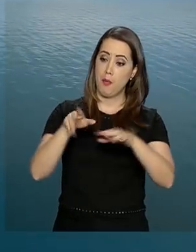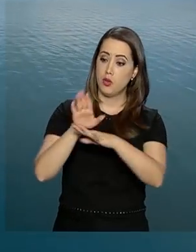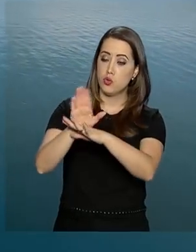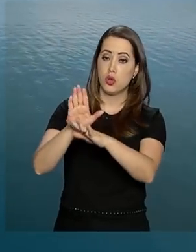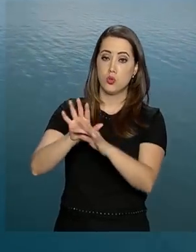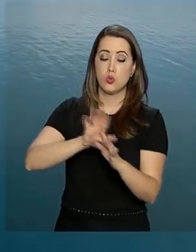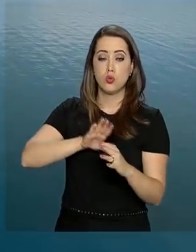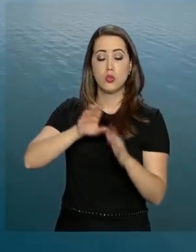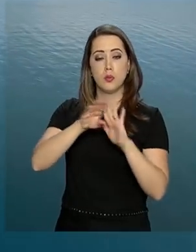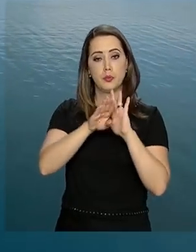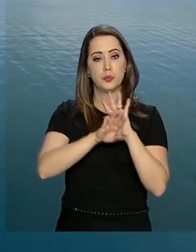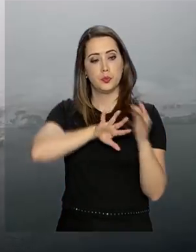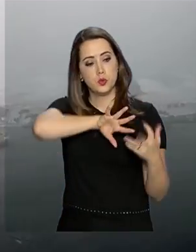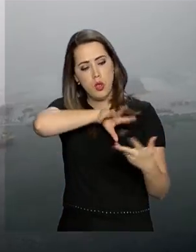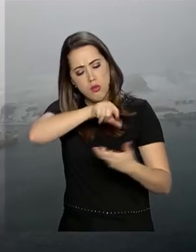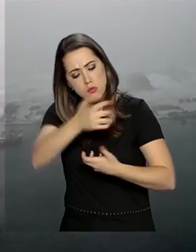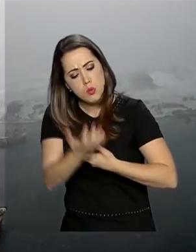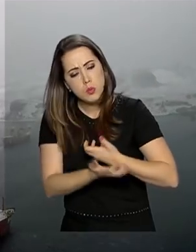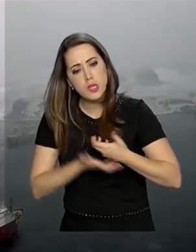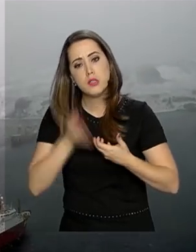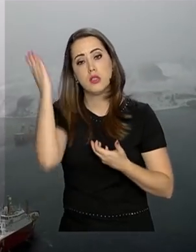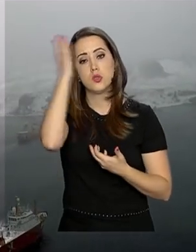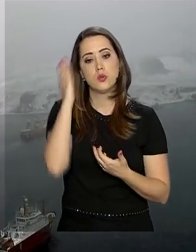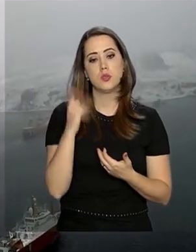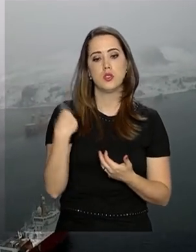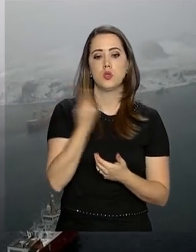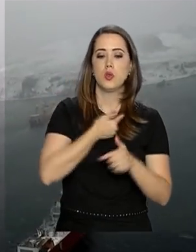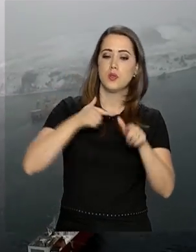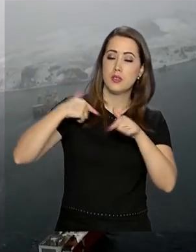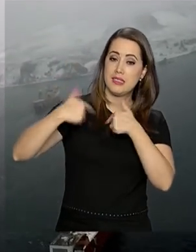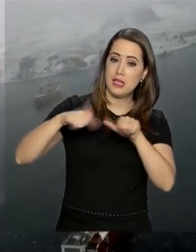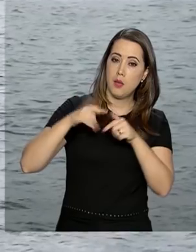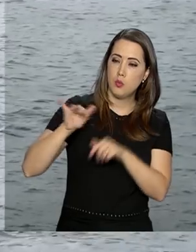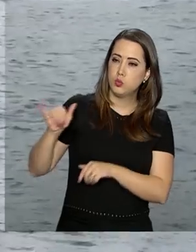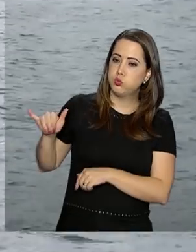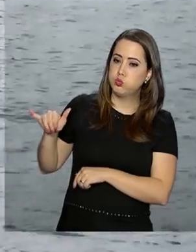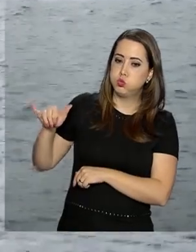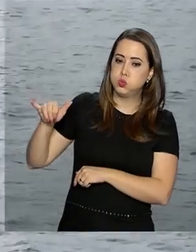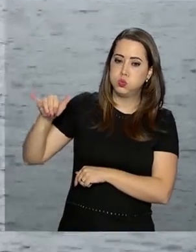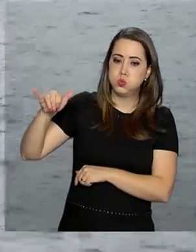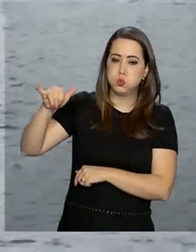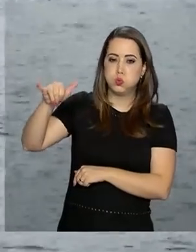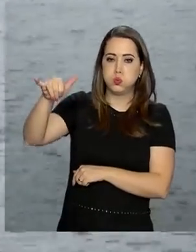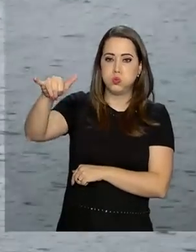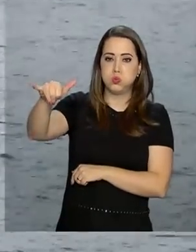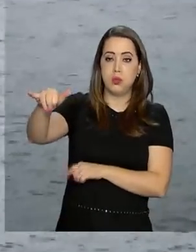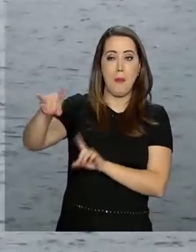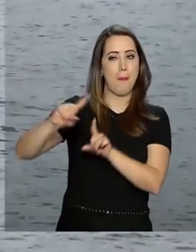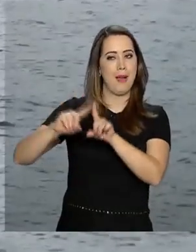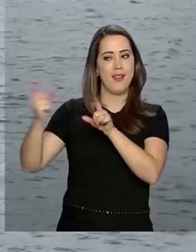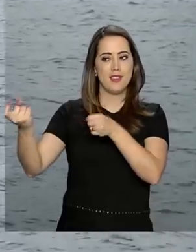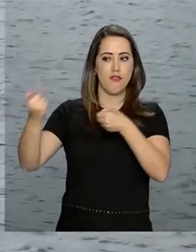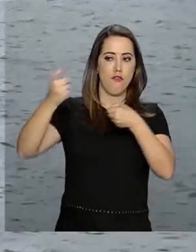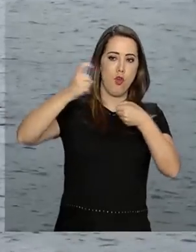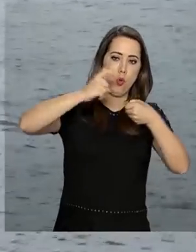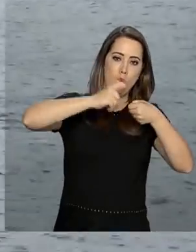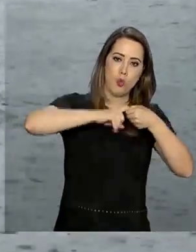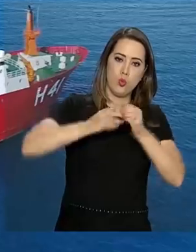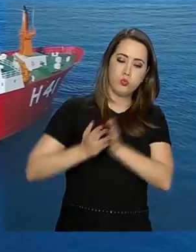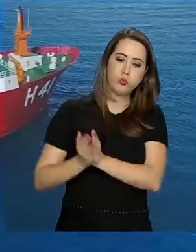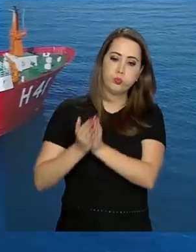ao Programa Antártico Brasileiro. Nossa equipe, que chegou à Antártica de avião, pegou carona no retorno do continente gelado.